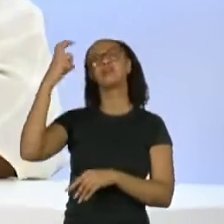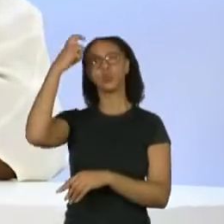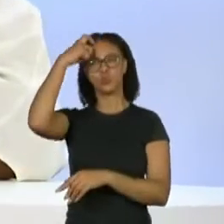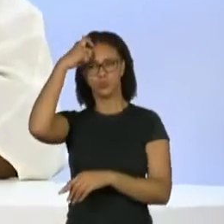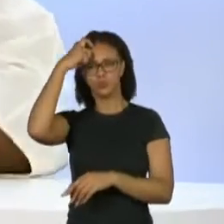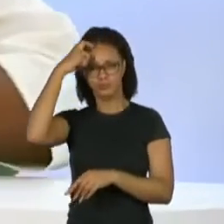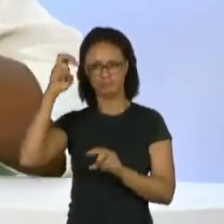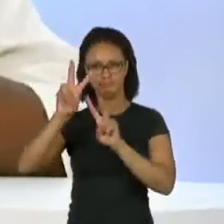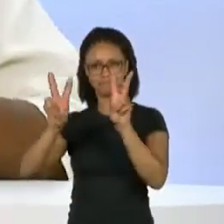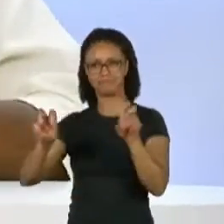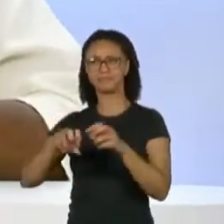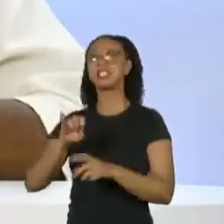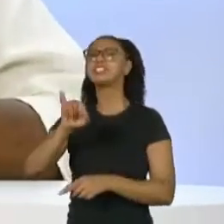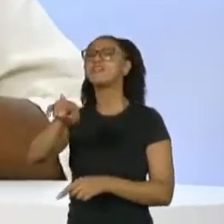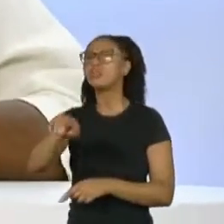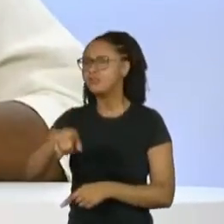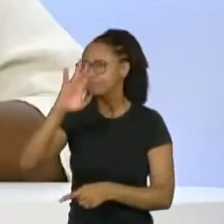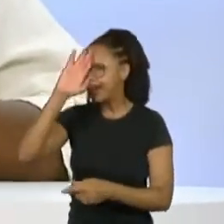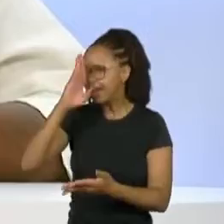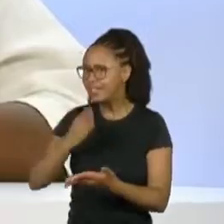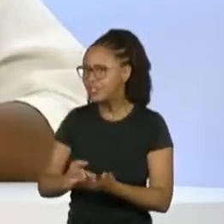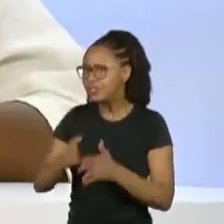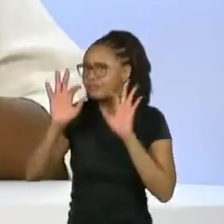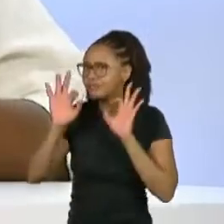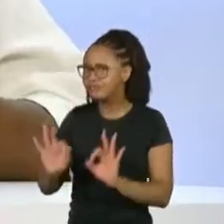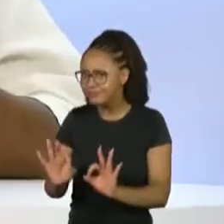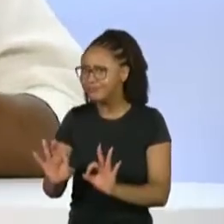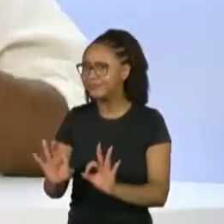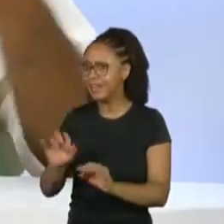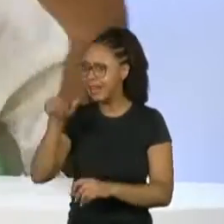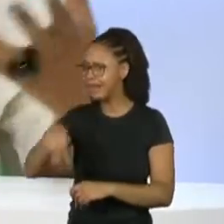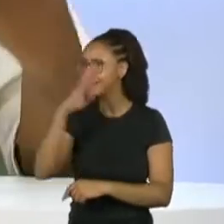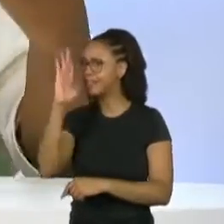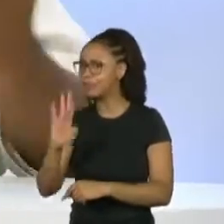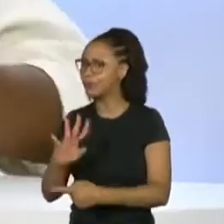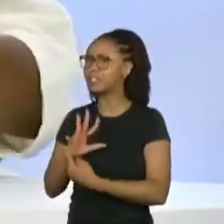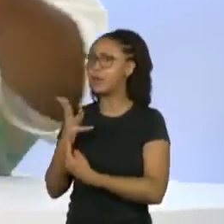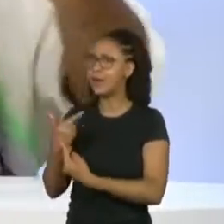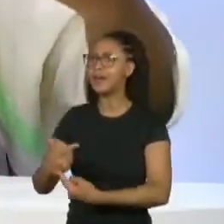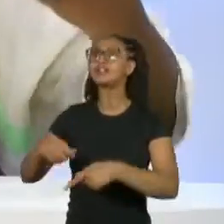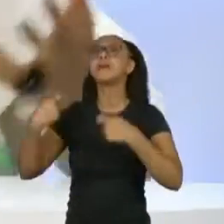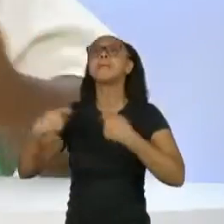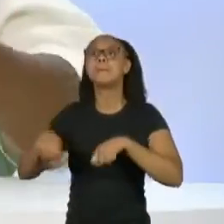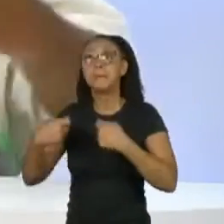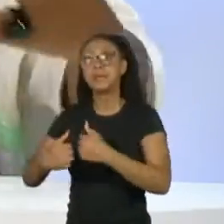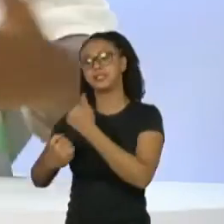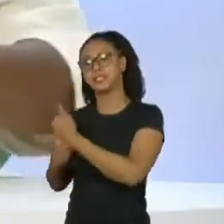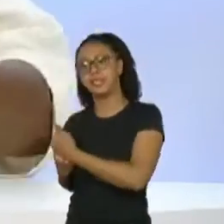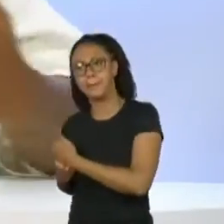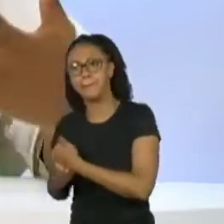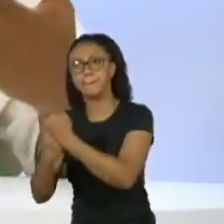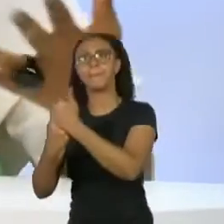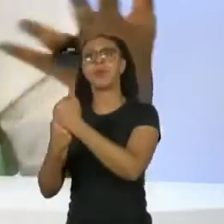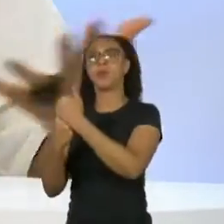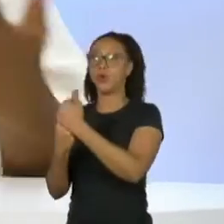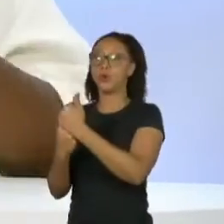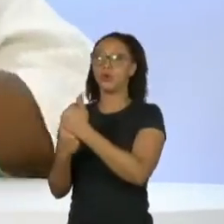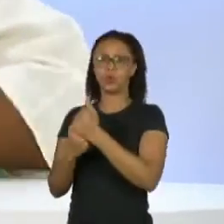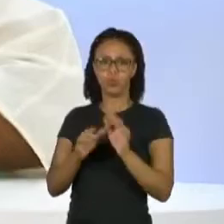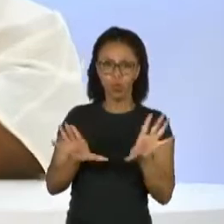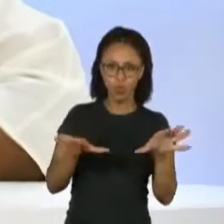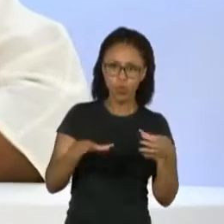que você falasse se você acredita que a arte no Brasil sempre precisa ter um amparo, um respaldo dos